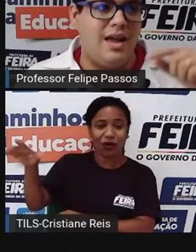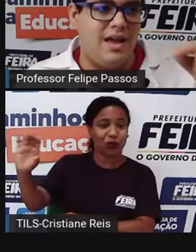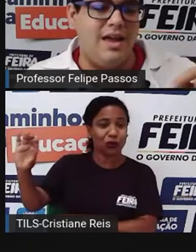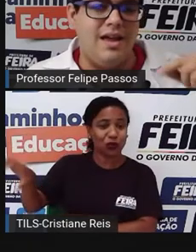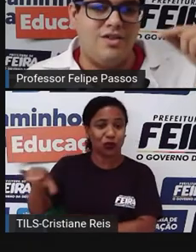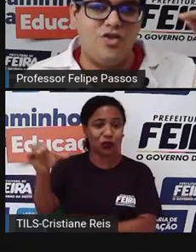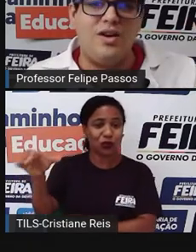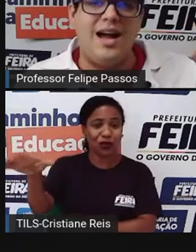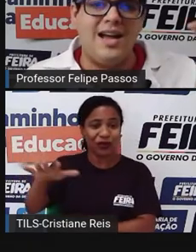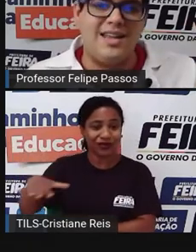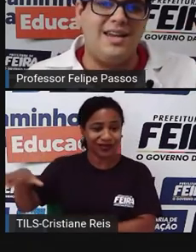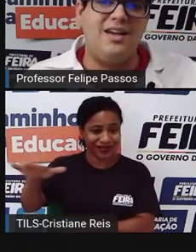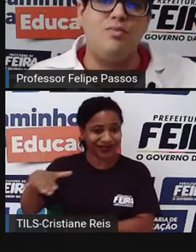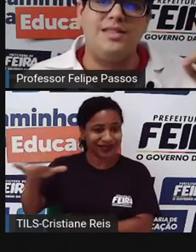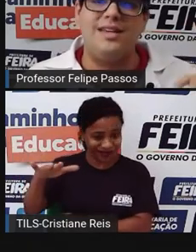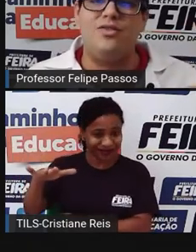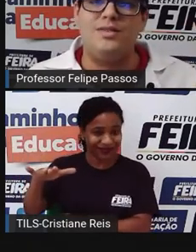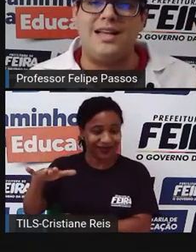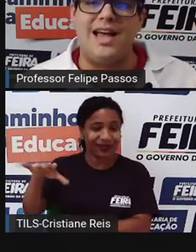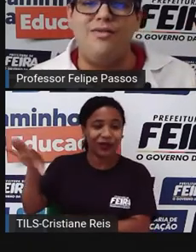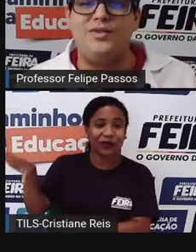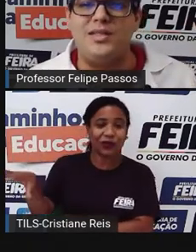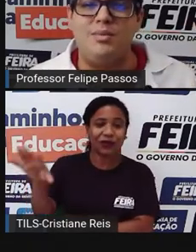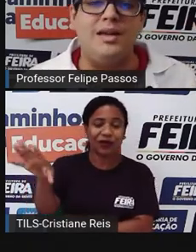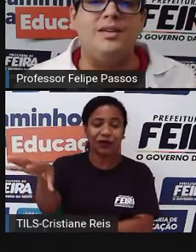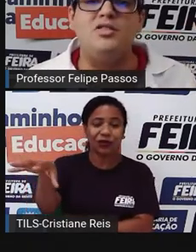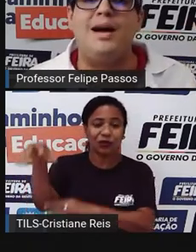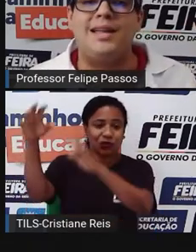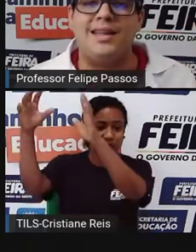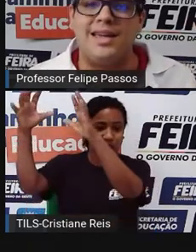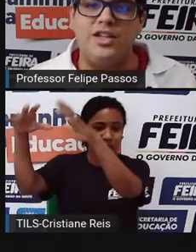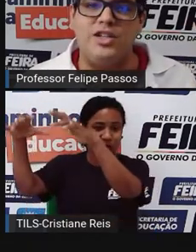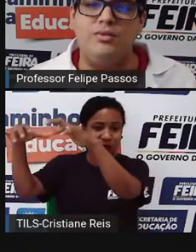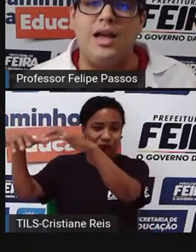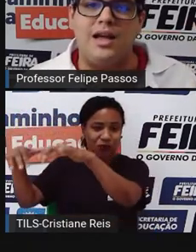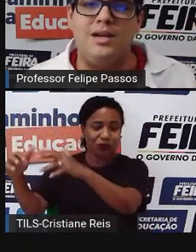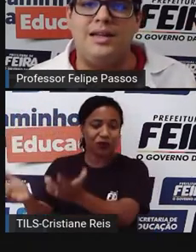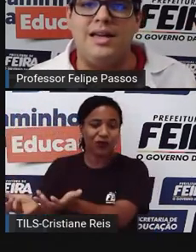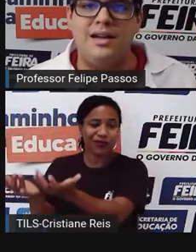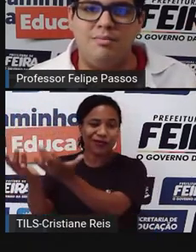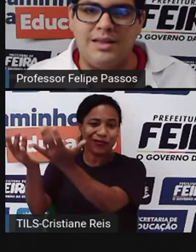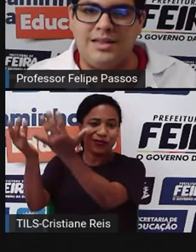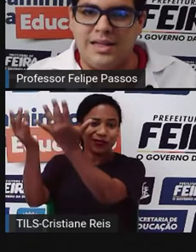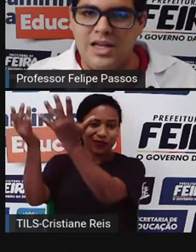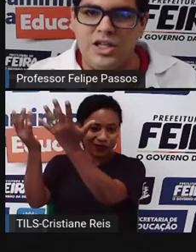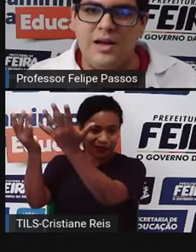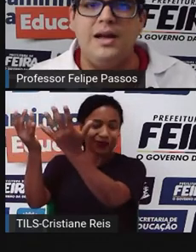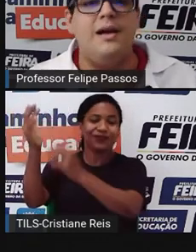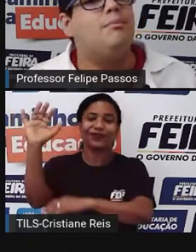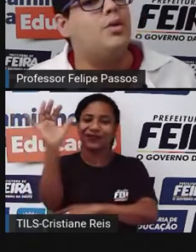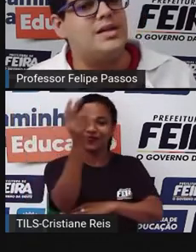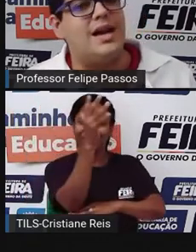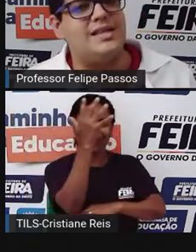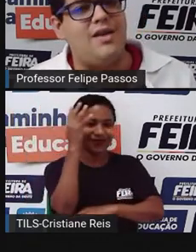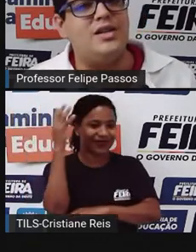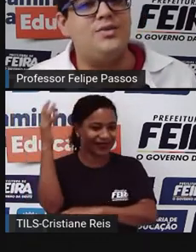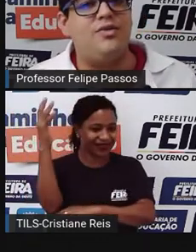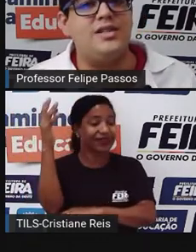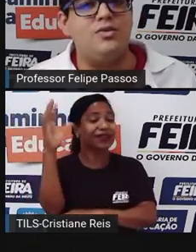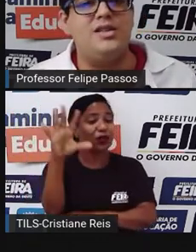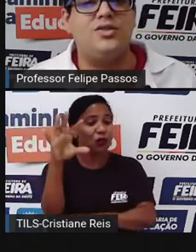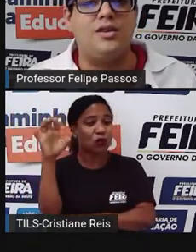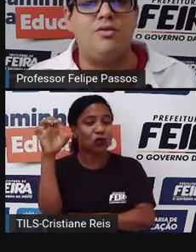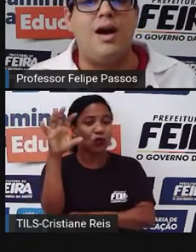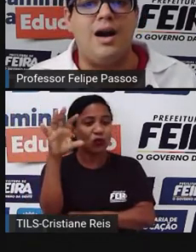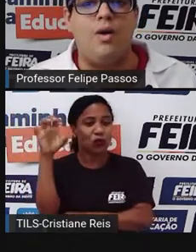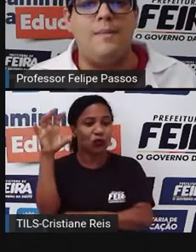jogada, como se as árvores fossem brincando de batata quente. Não tem aquela brincadeira? Batata quente? Pois é, as árvores vão